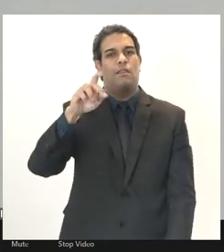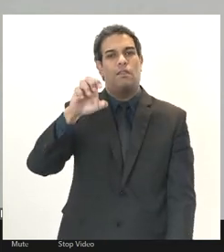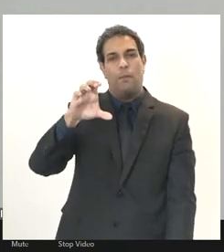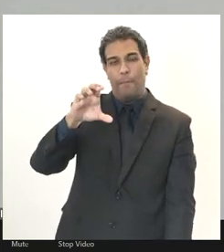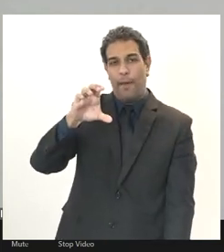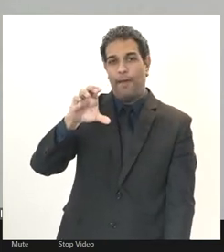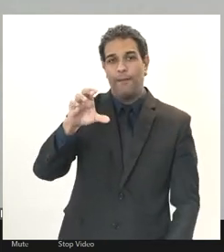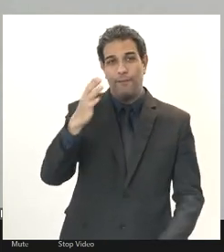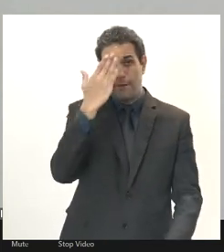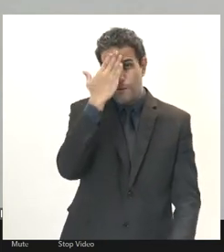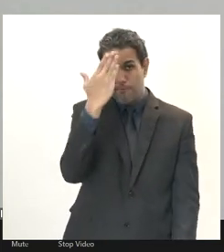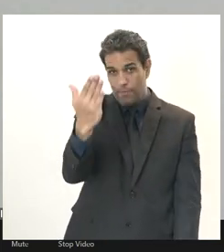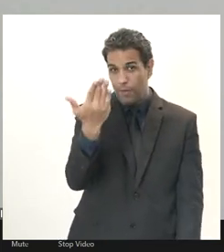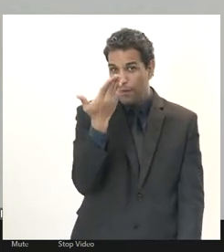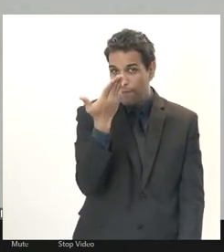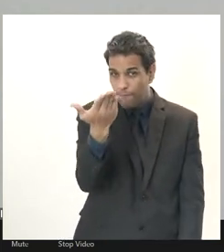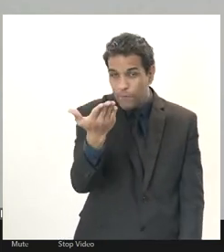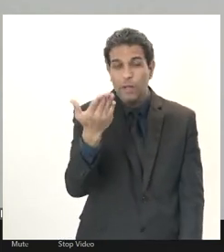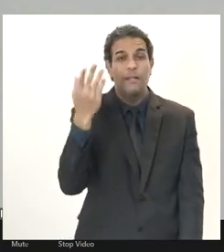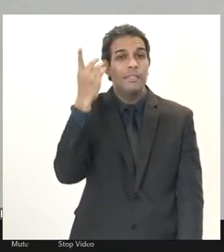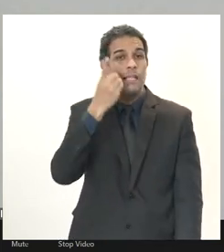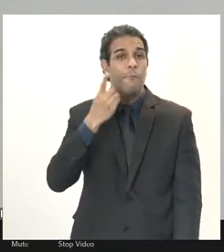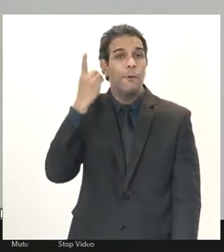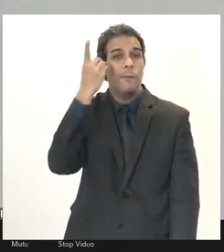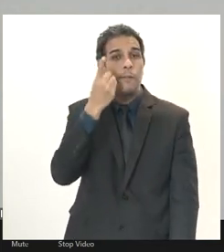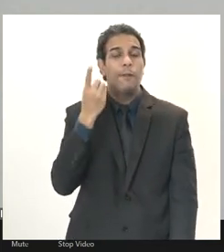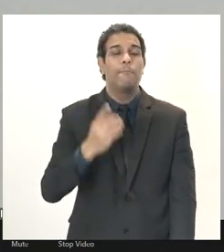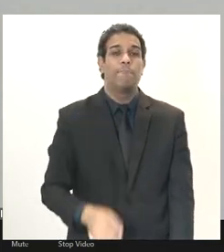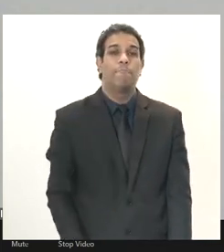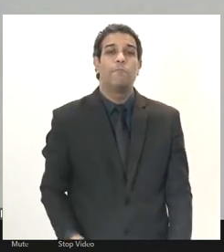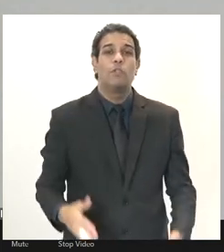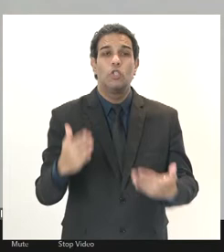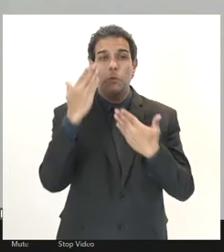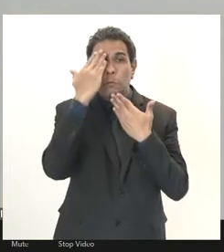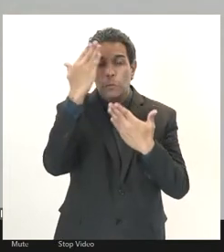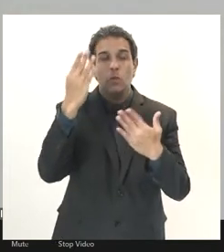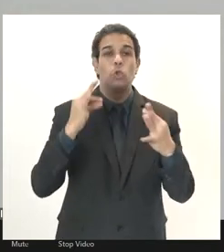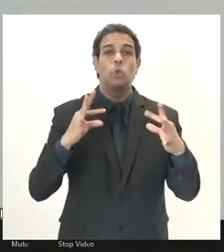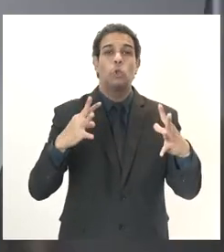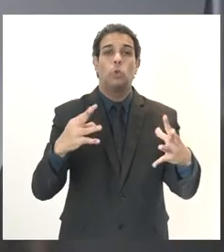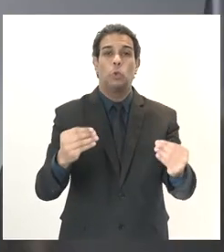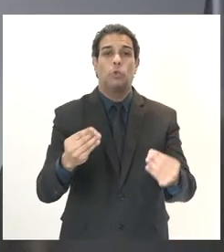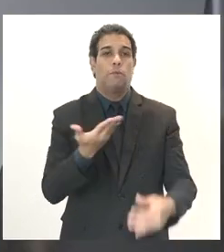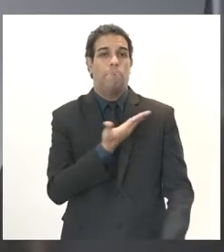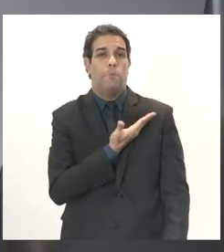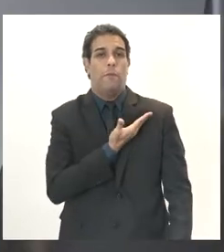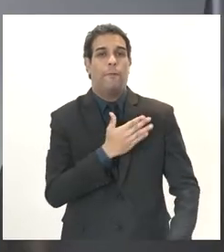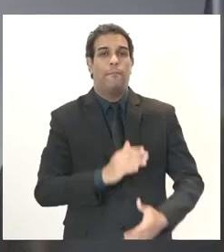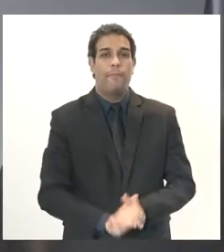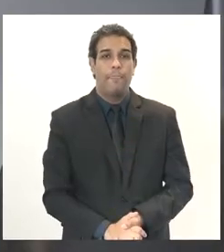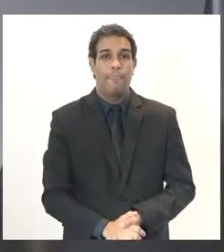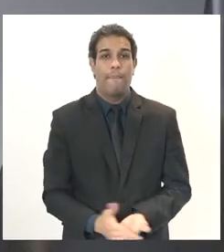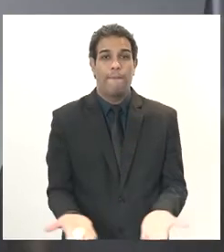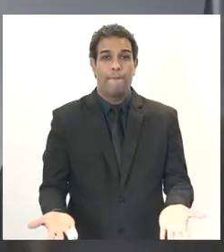ao senhor ao deputado muito obrigado a todos os colegas dizer que esse nosso encontro